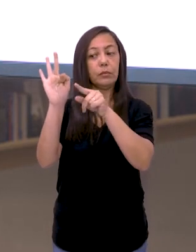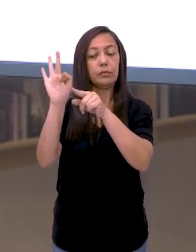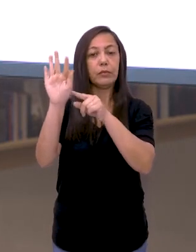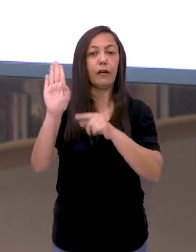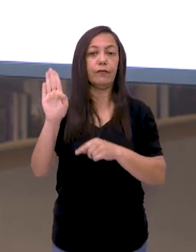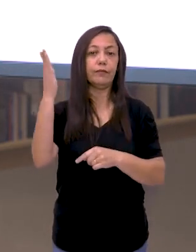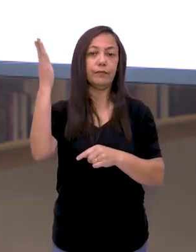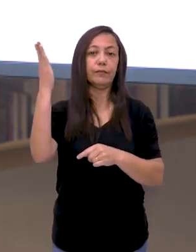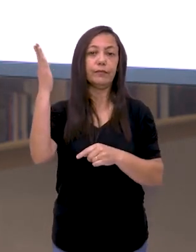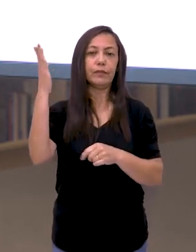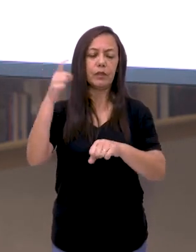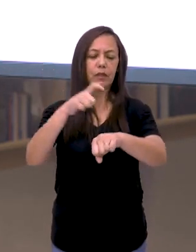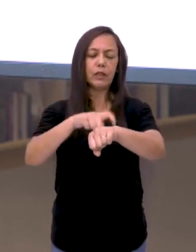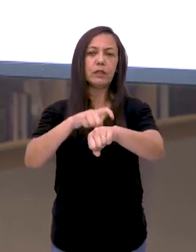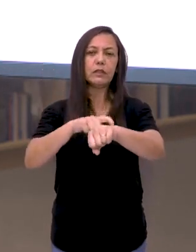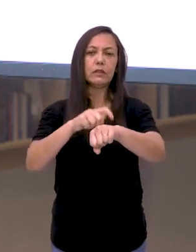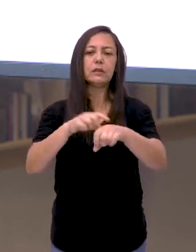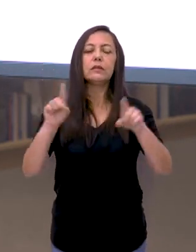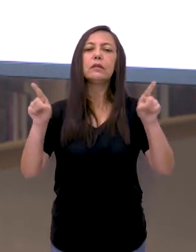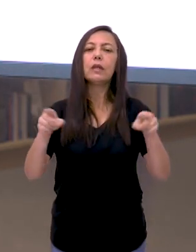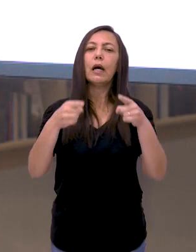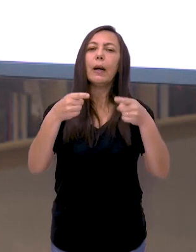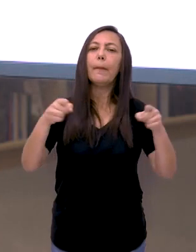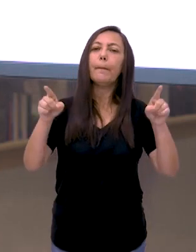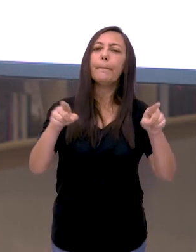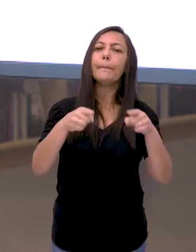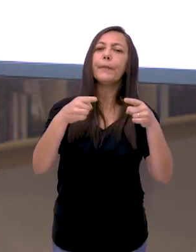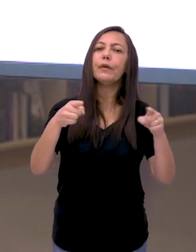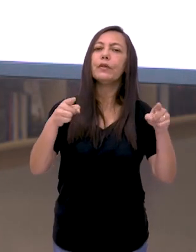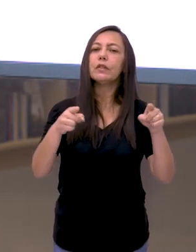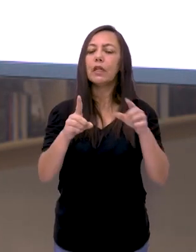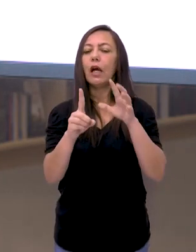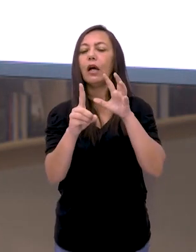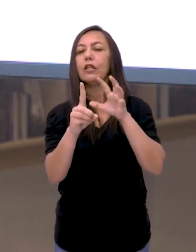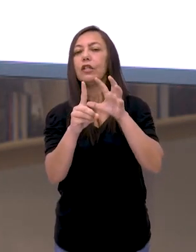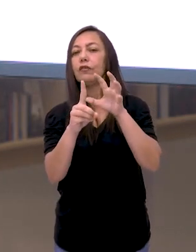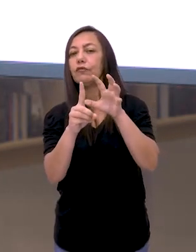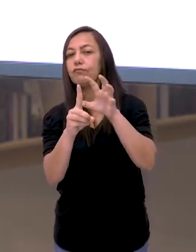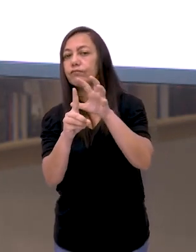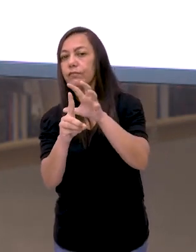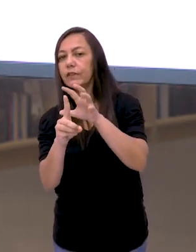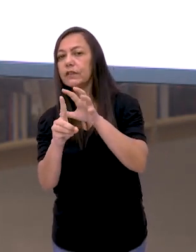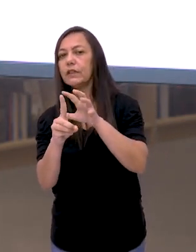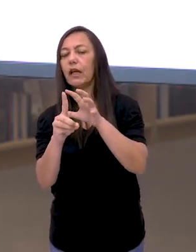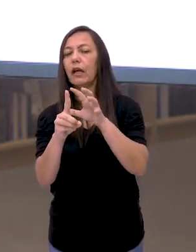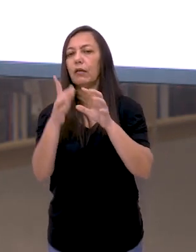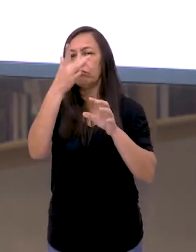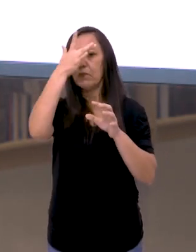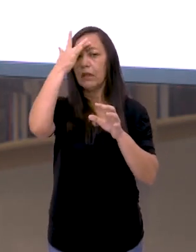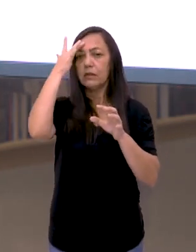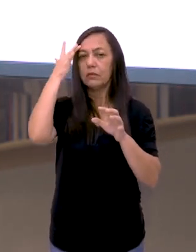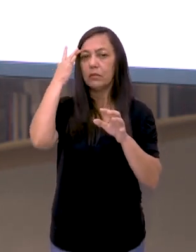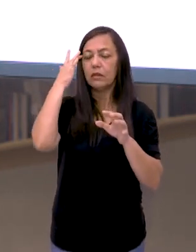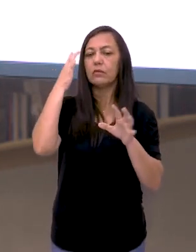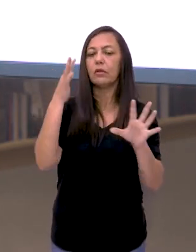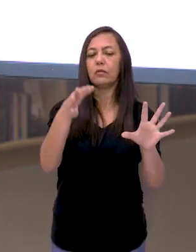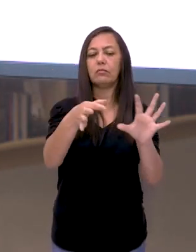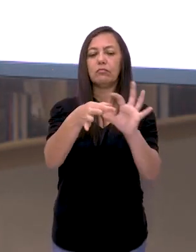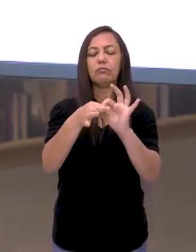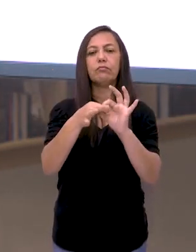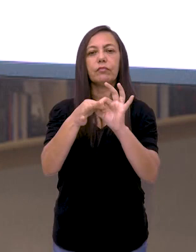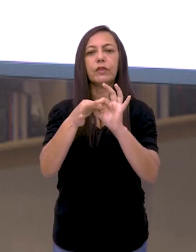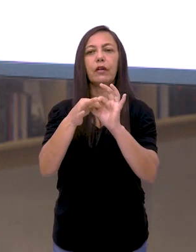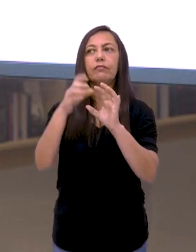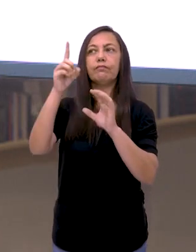período aqui, a música funcionava como uma forma de estar realmente mais próxima das